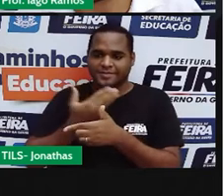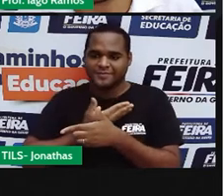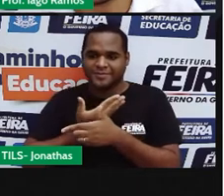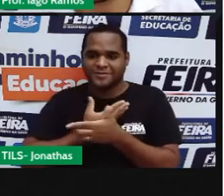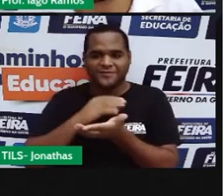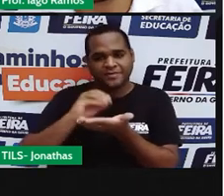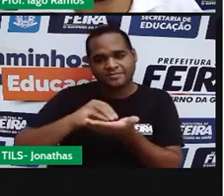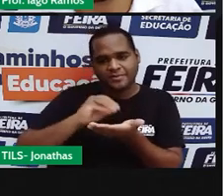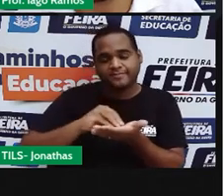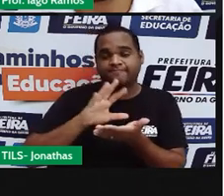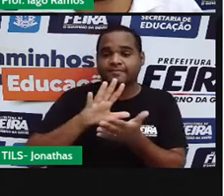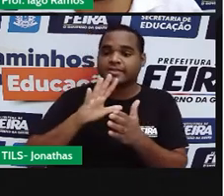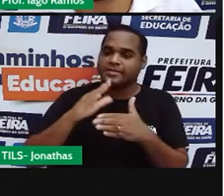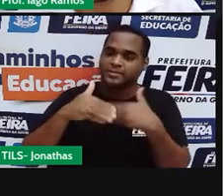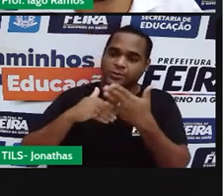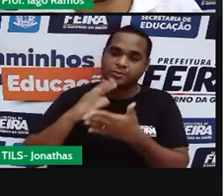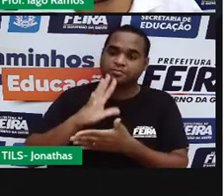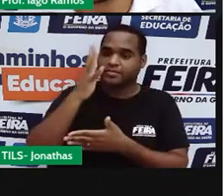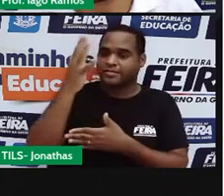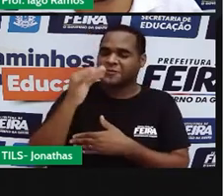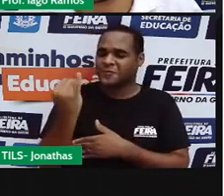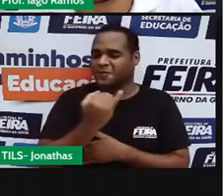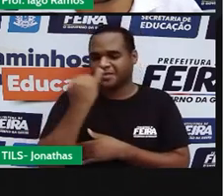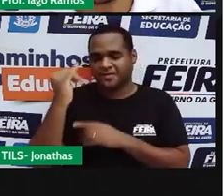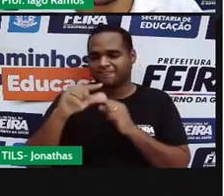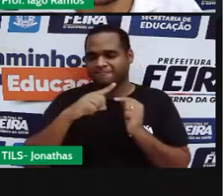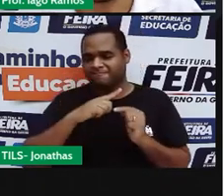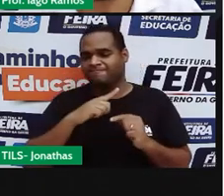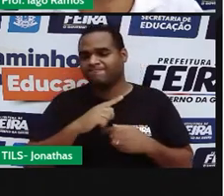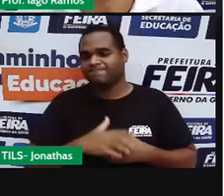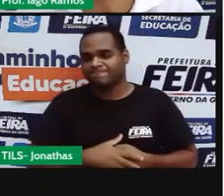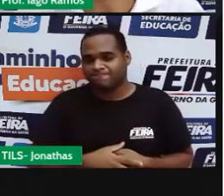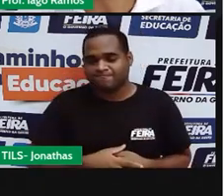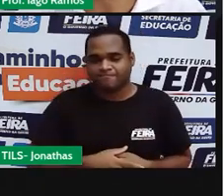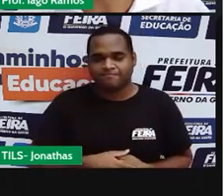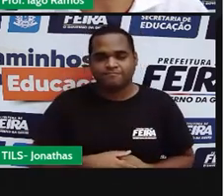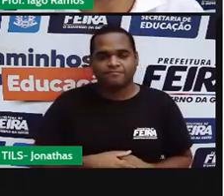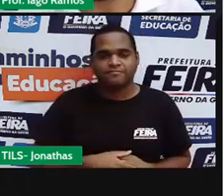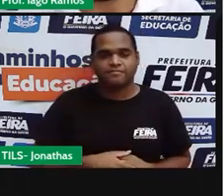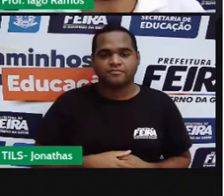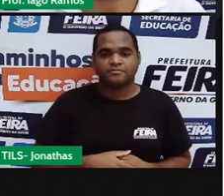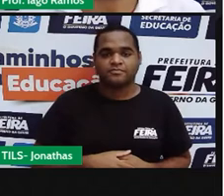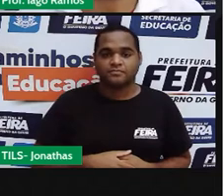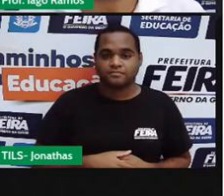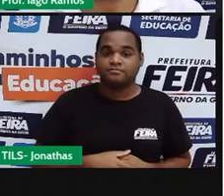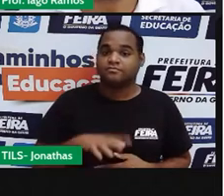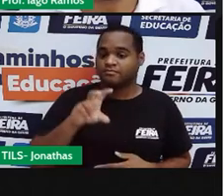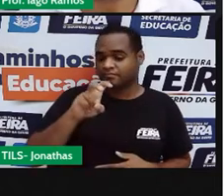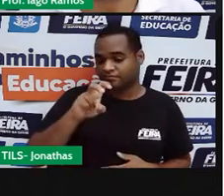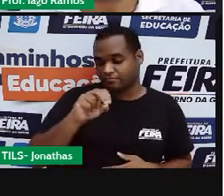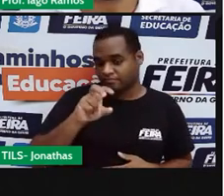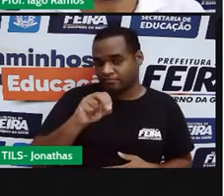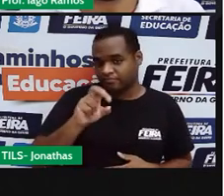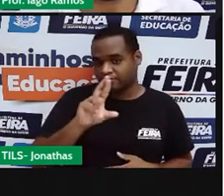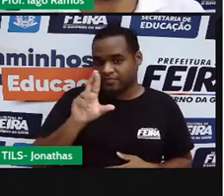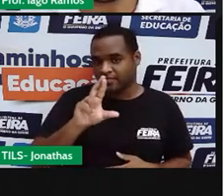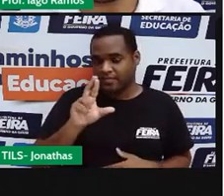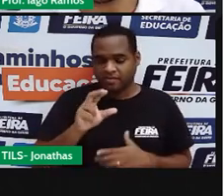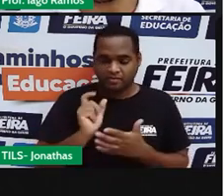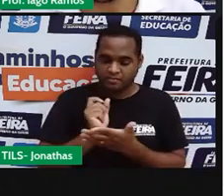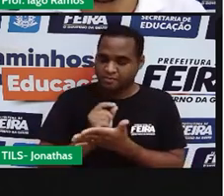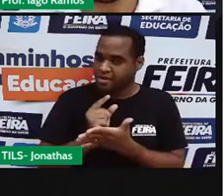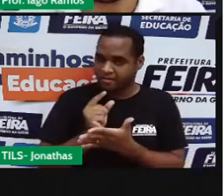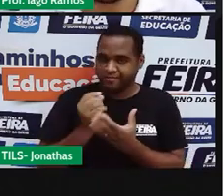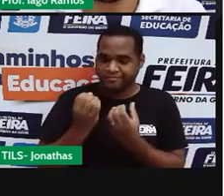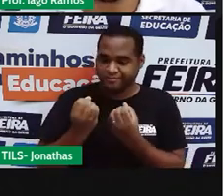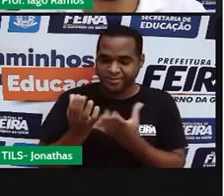Mas aconteceu uma coisa interessante. Quando eu fui pagar esses 50 reais que eu estava devendo a